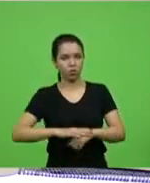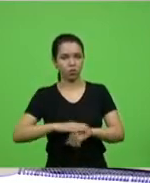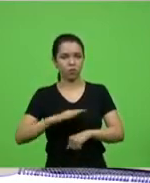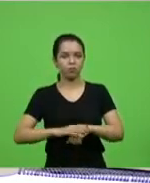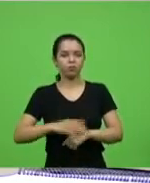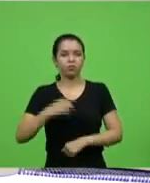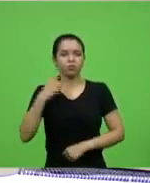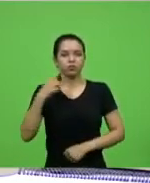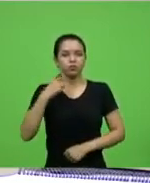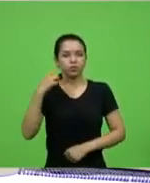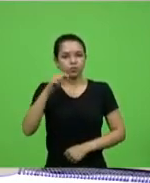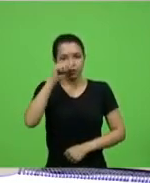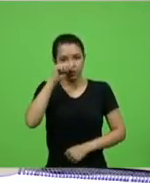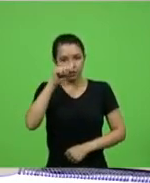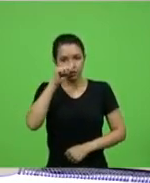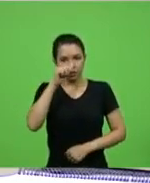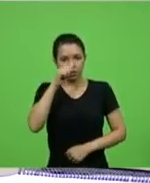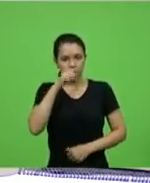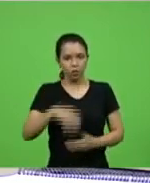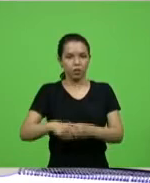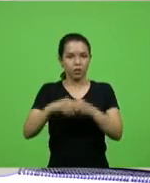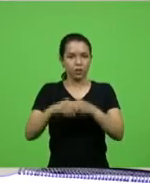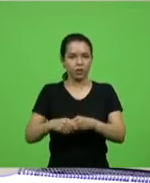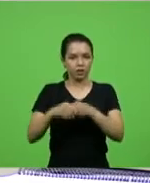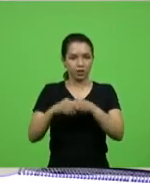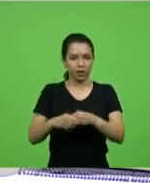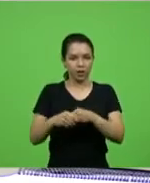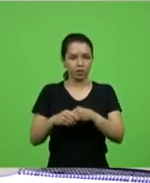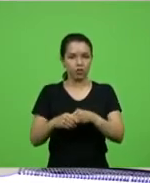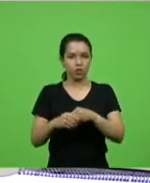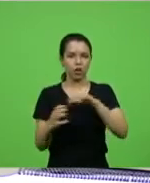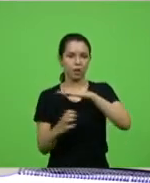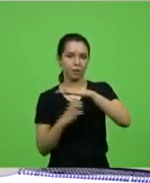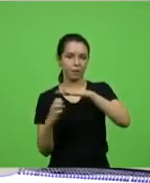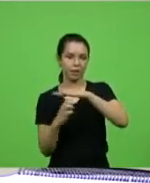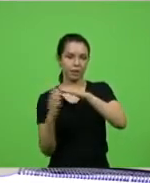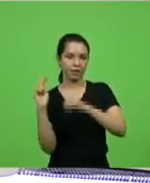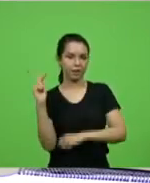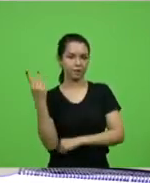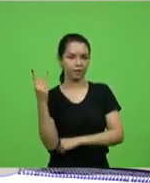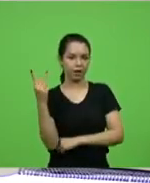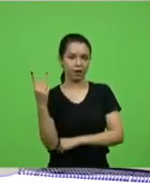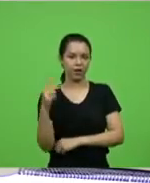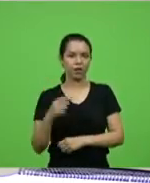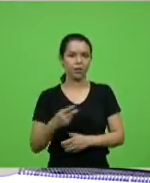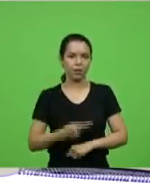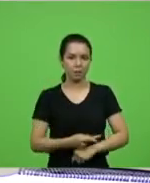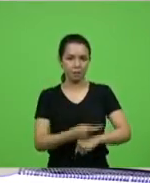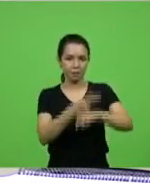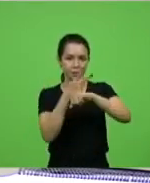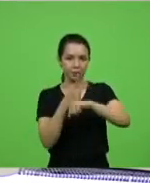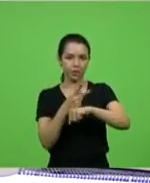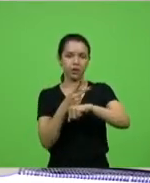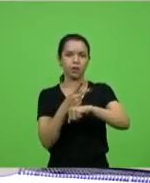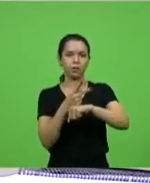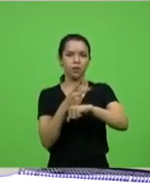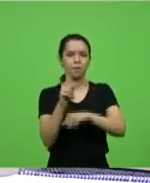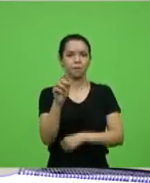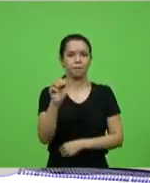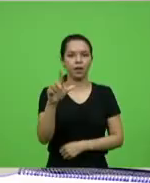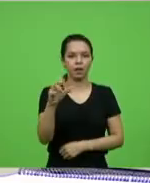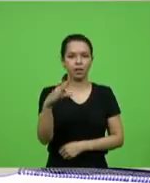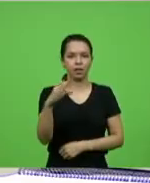Amin. Cumprimentando a empresa Havan por ter sido premiada na nona etapa do prêmio Palace York. Em